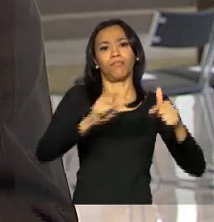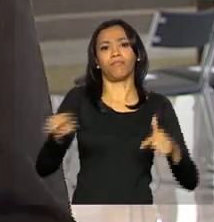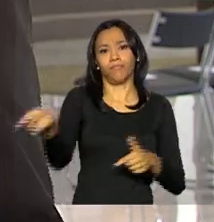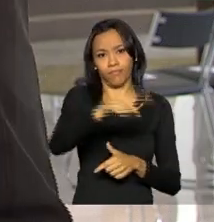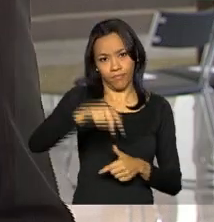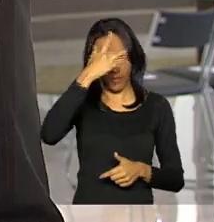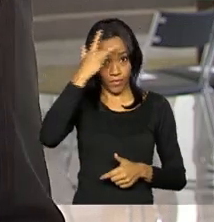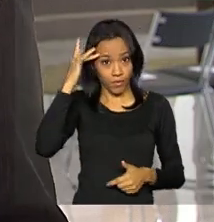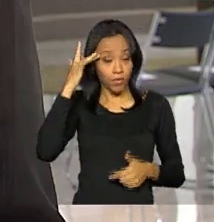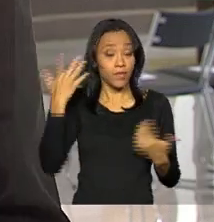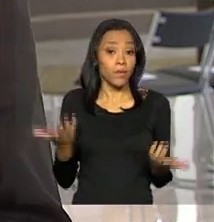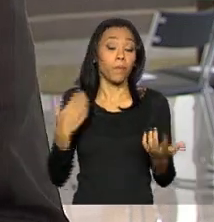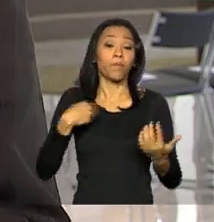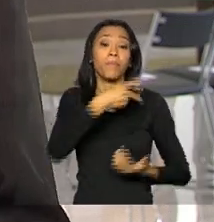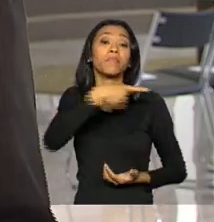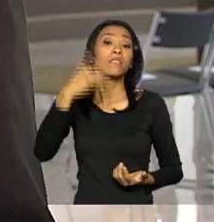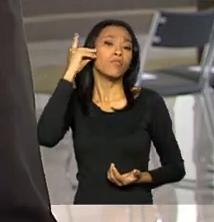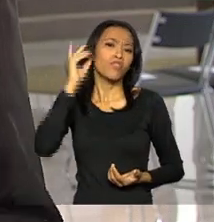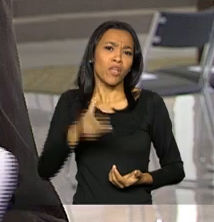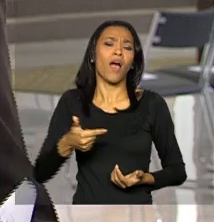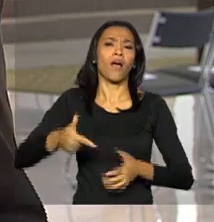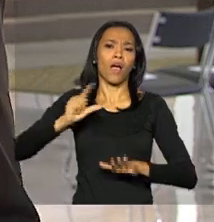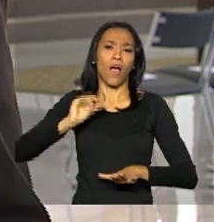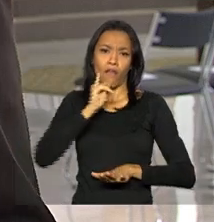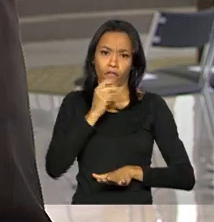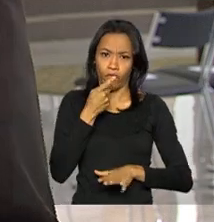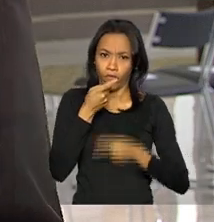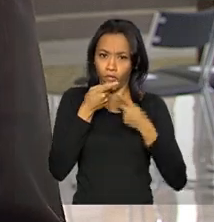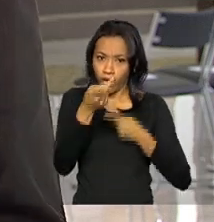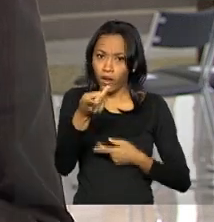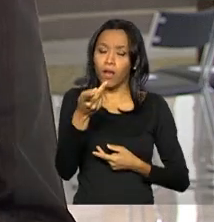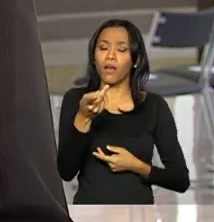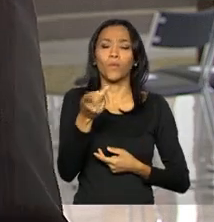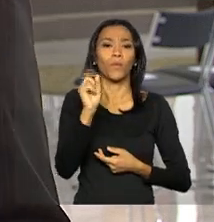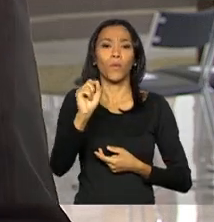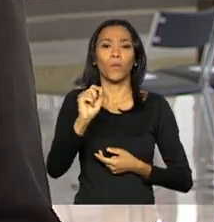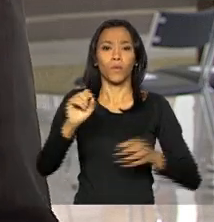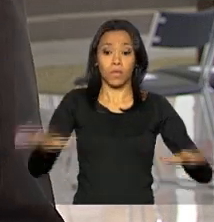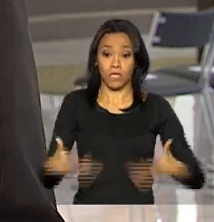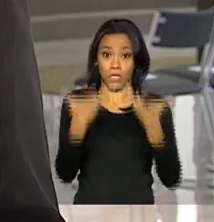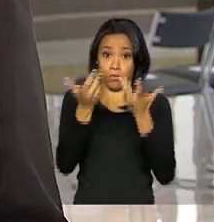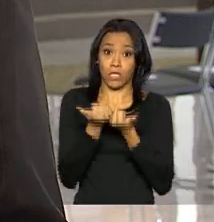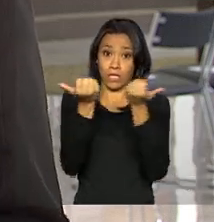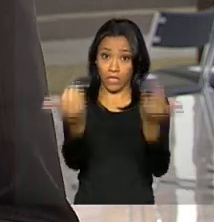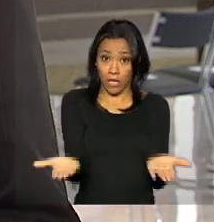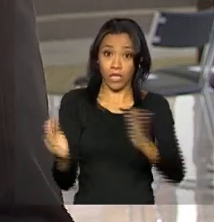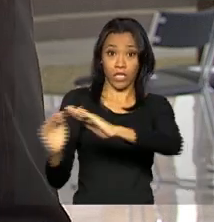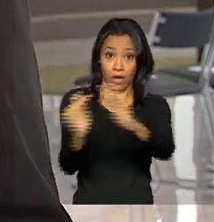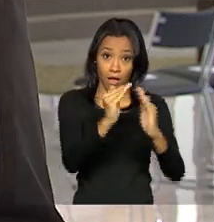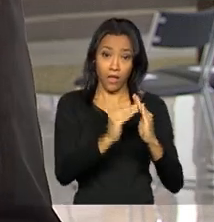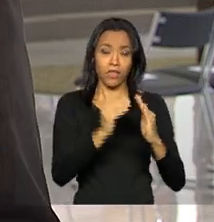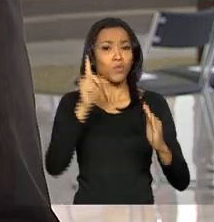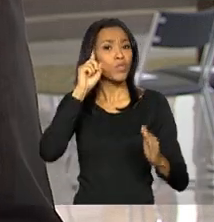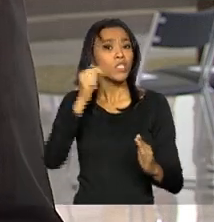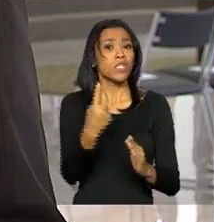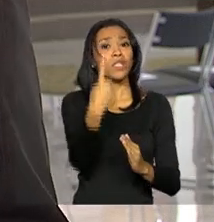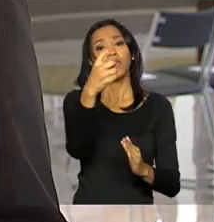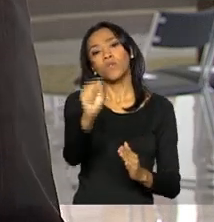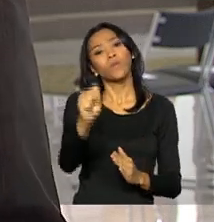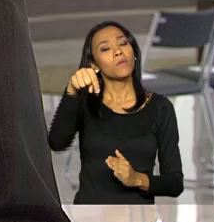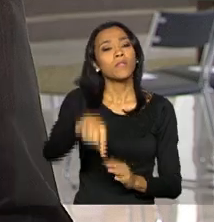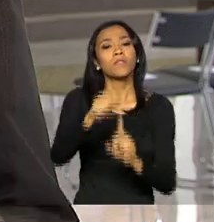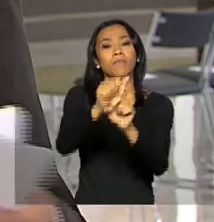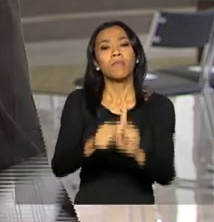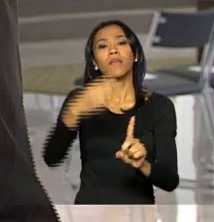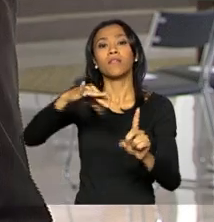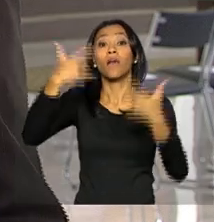Bom, a presidenta Dilma Rousseff havia anunciado em cerimônia de entrega de unidades habitacionais no dia 18 desse mês,